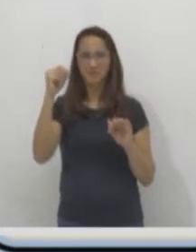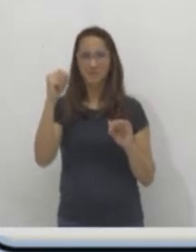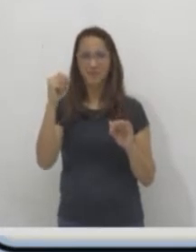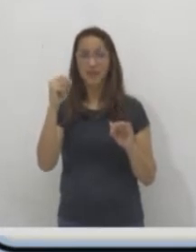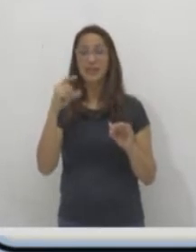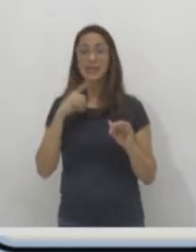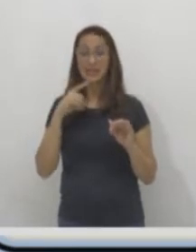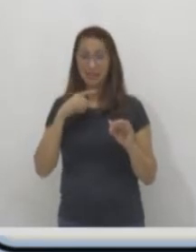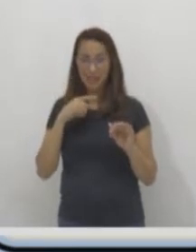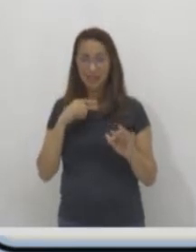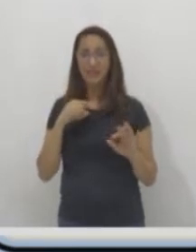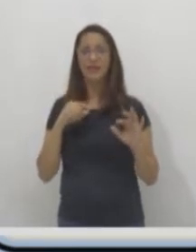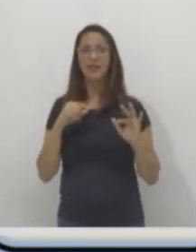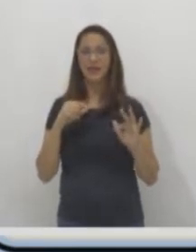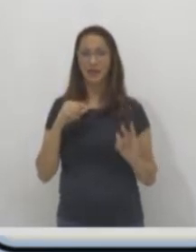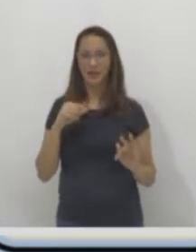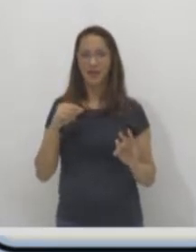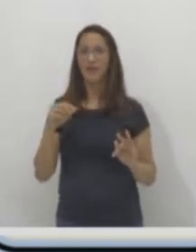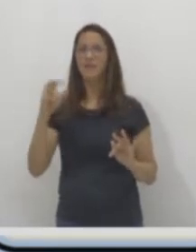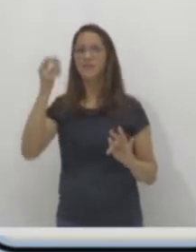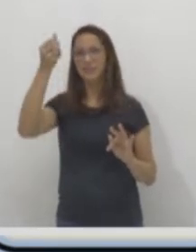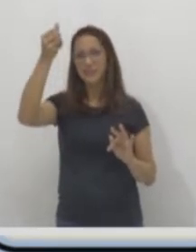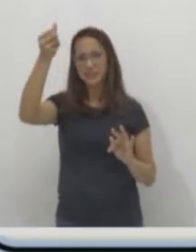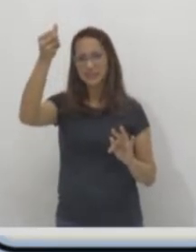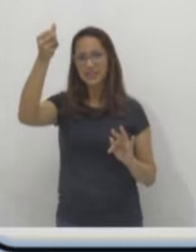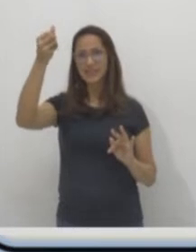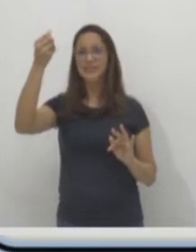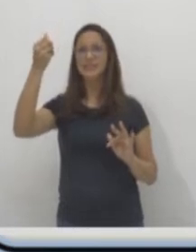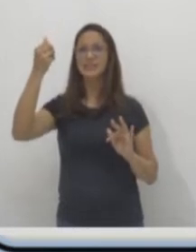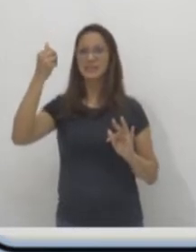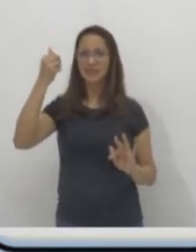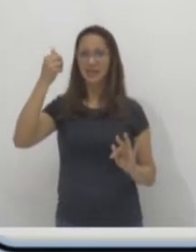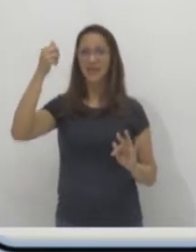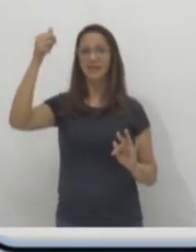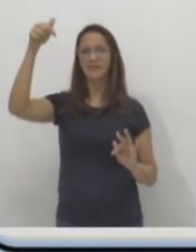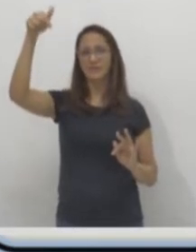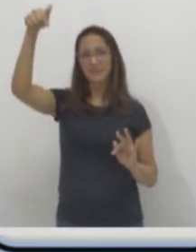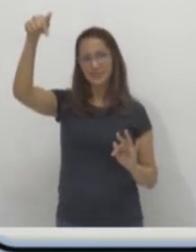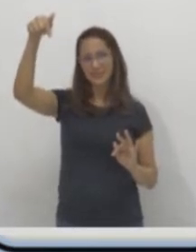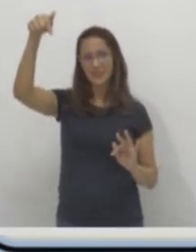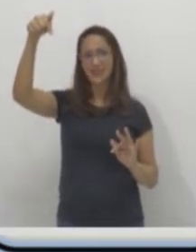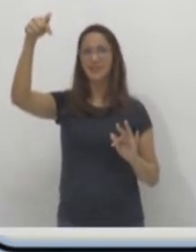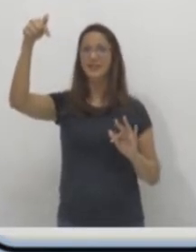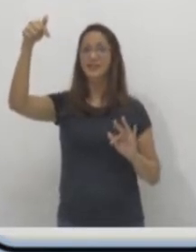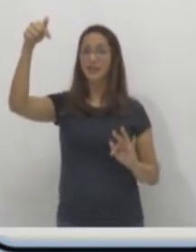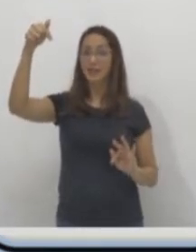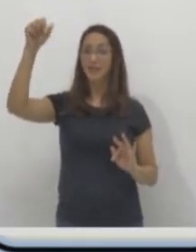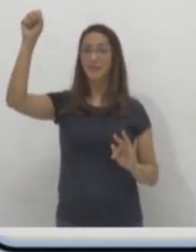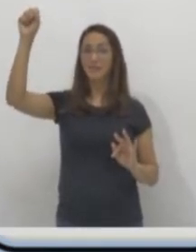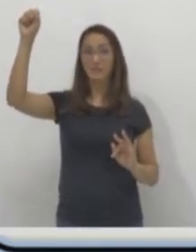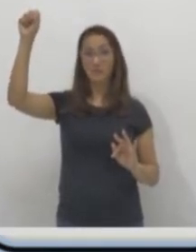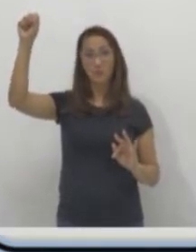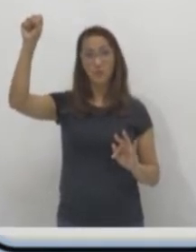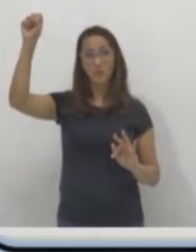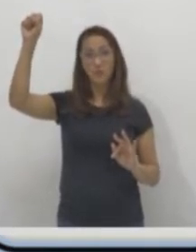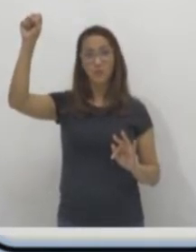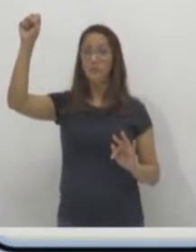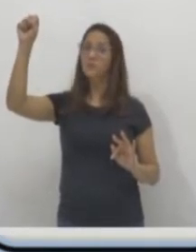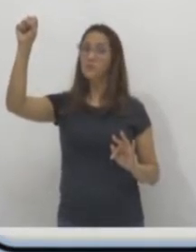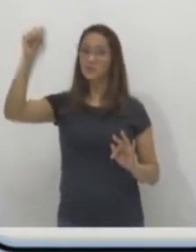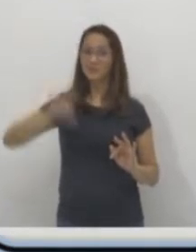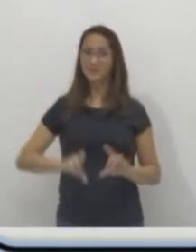linha F, na coluna 7. A letra A na linha F, na coluna A. Viu só? Então, bola